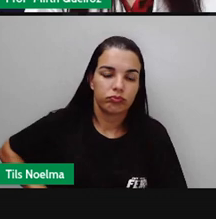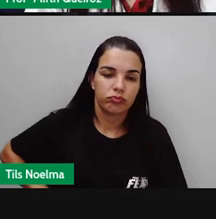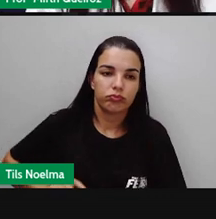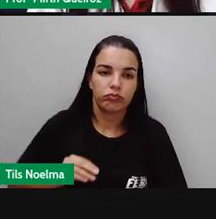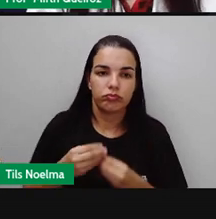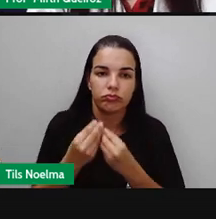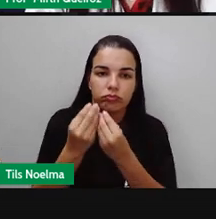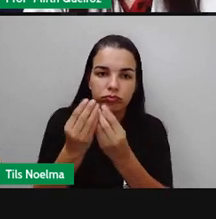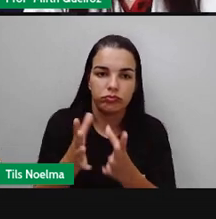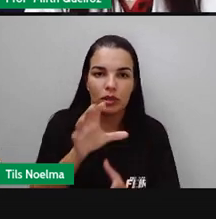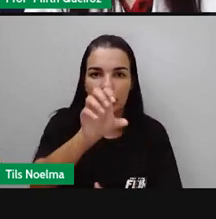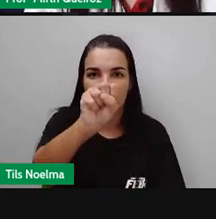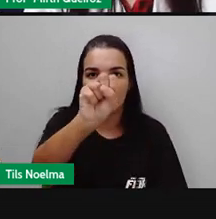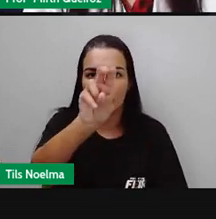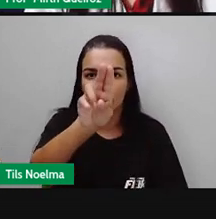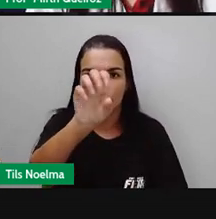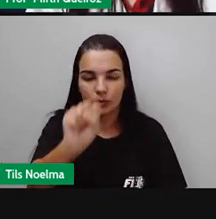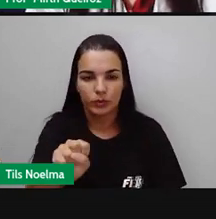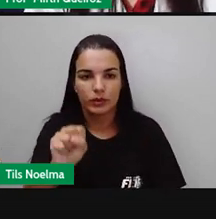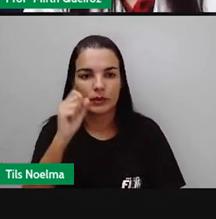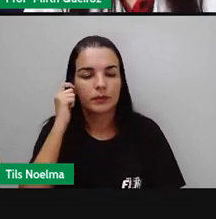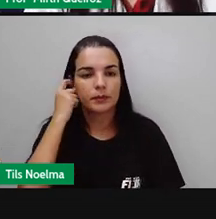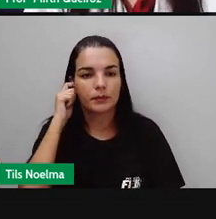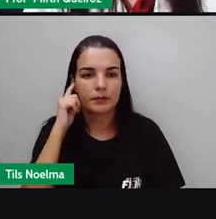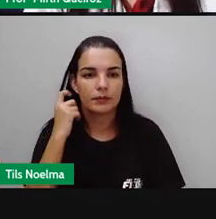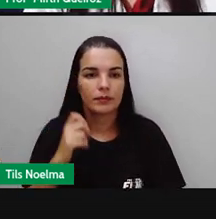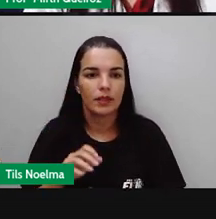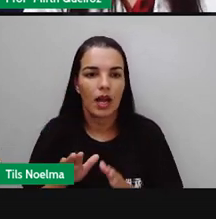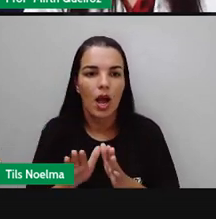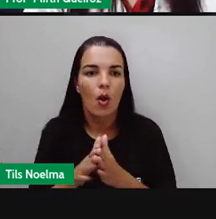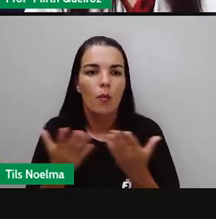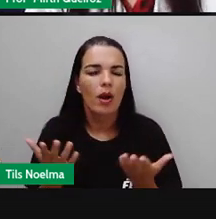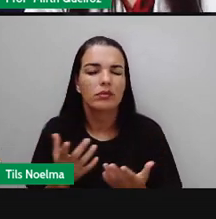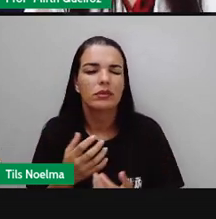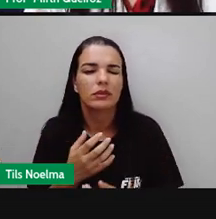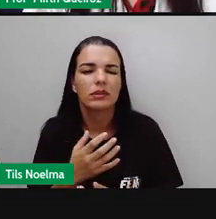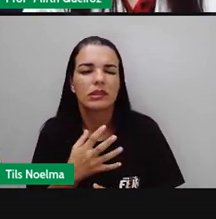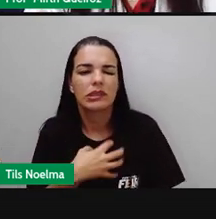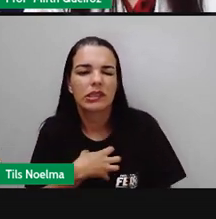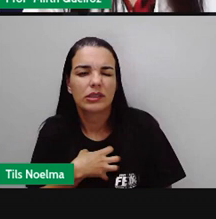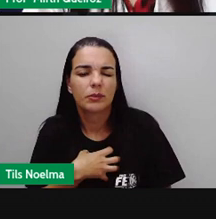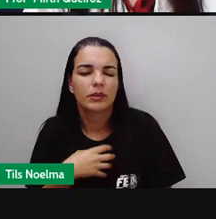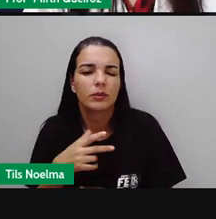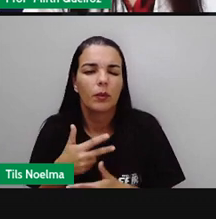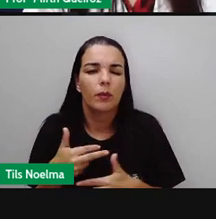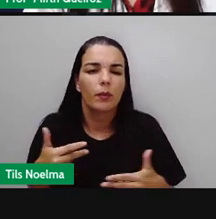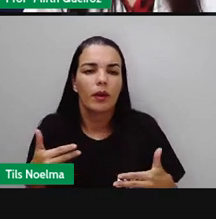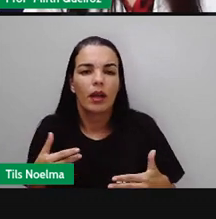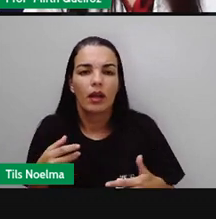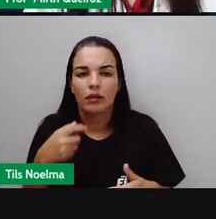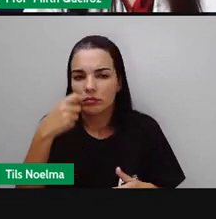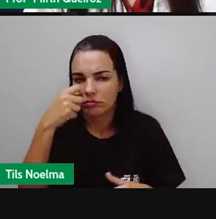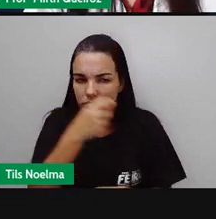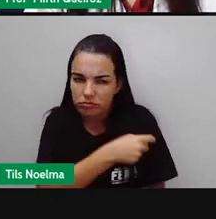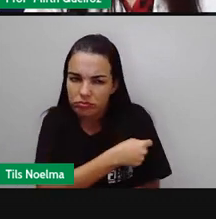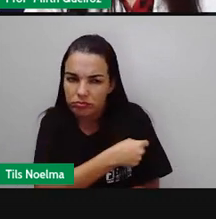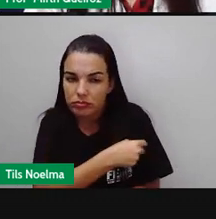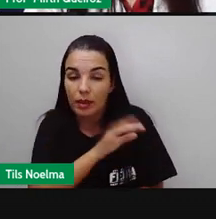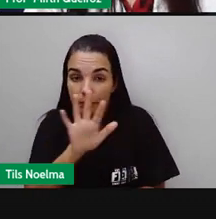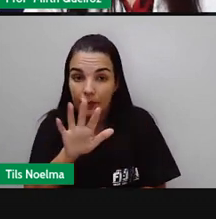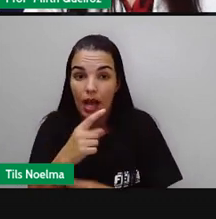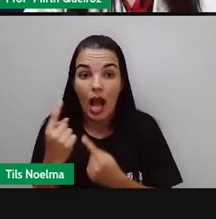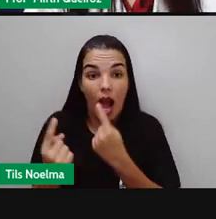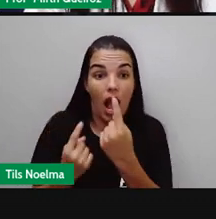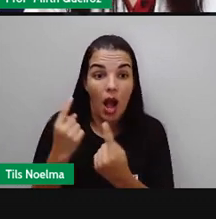que é o SUS, sem custo algum. Quais os efeitos colaterais da vacina? Algumas vacinas, elas geram alguns efeitos